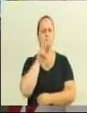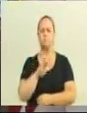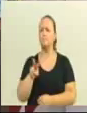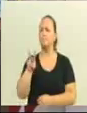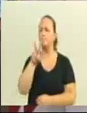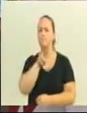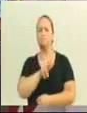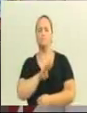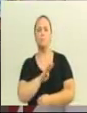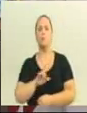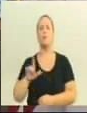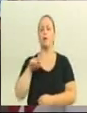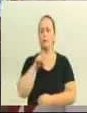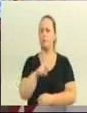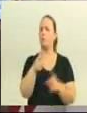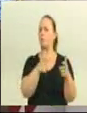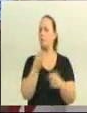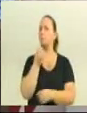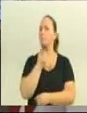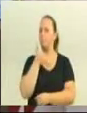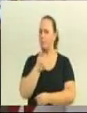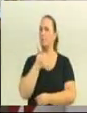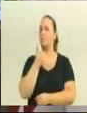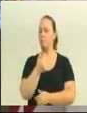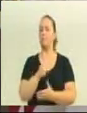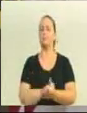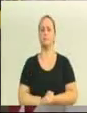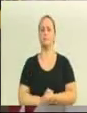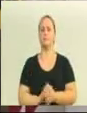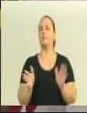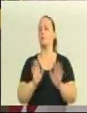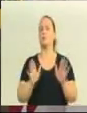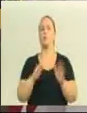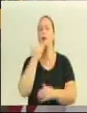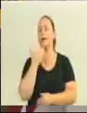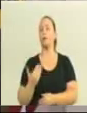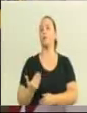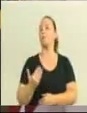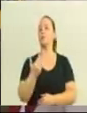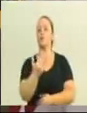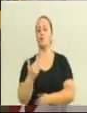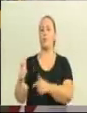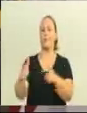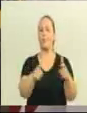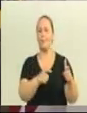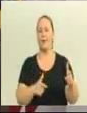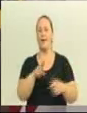vereador Marcos da Rosa. E eu não estou fazendo esses elogios ao loteamento Três Peixinhos.